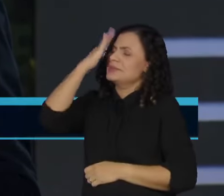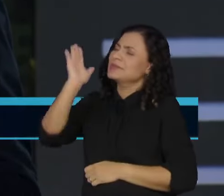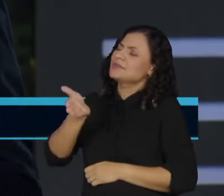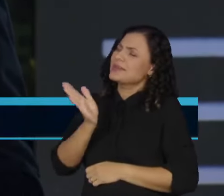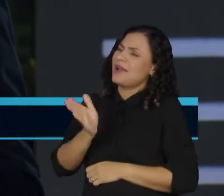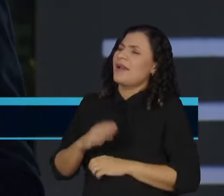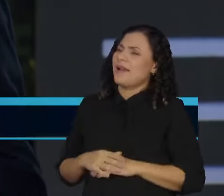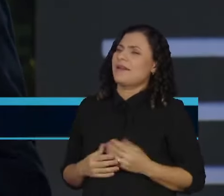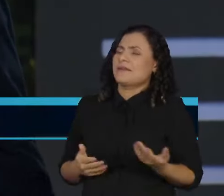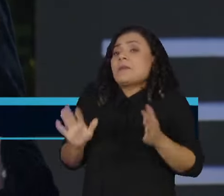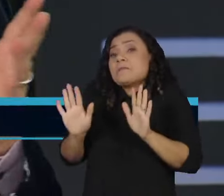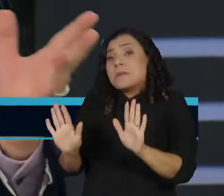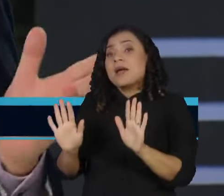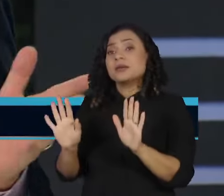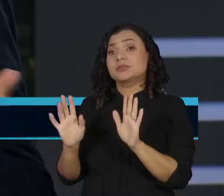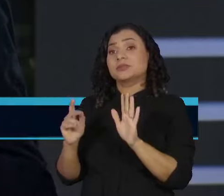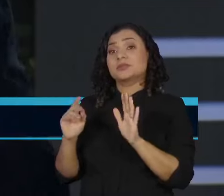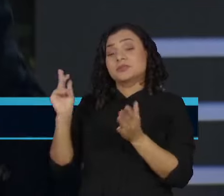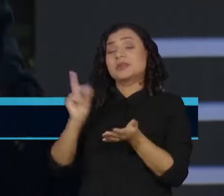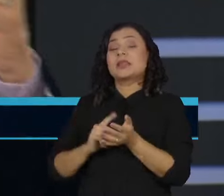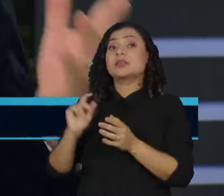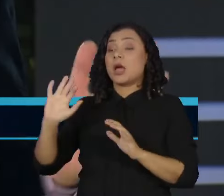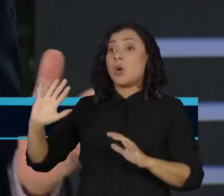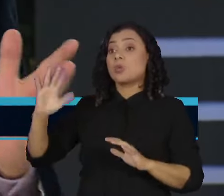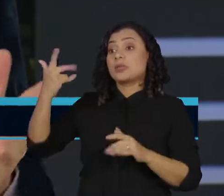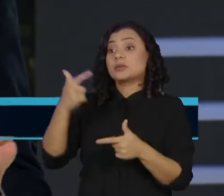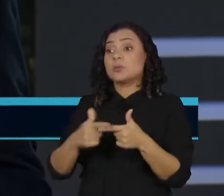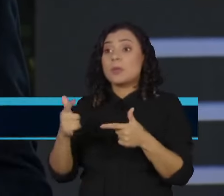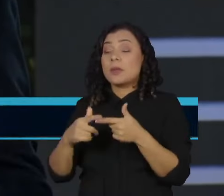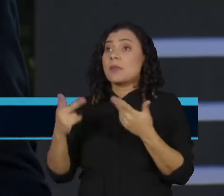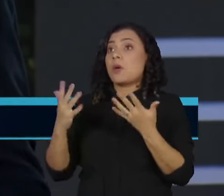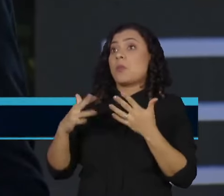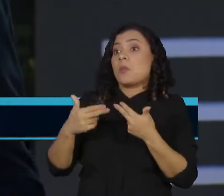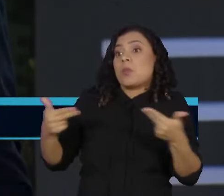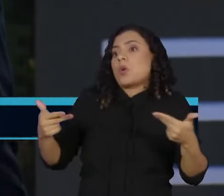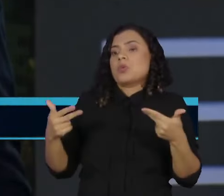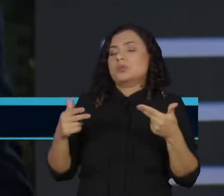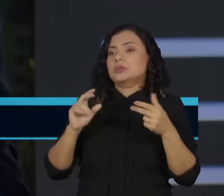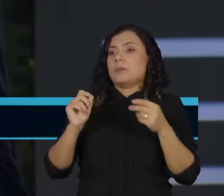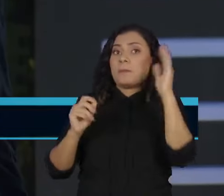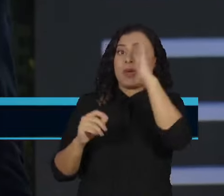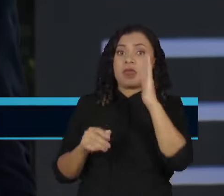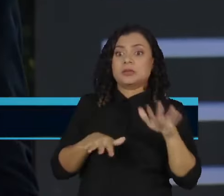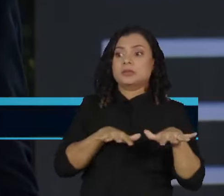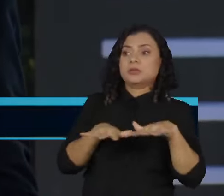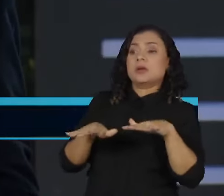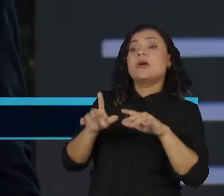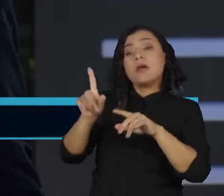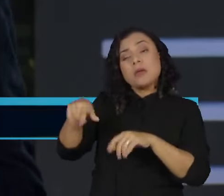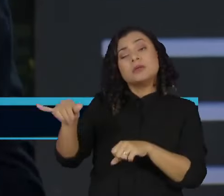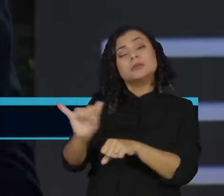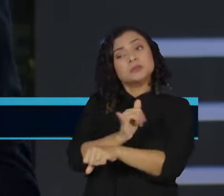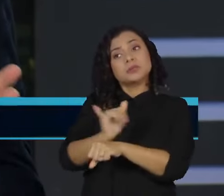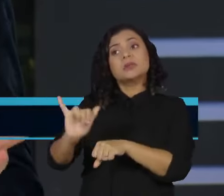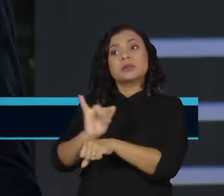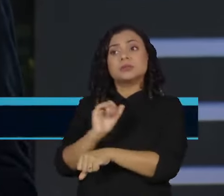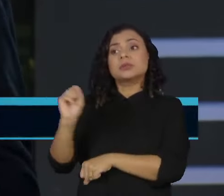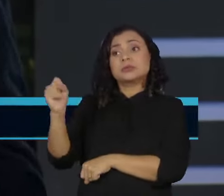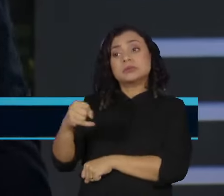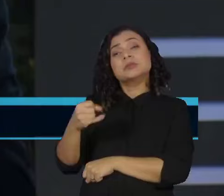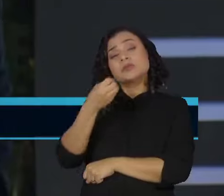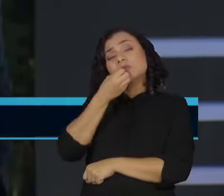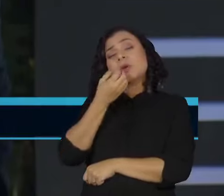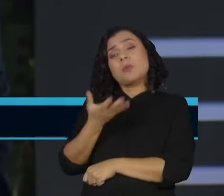se dá, né? Quando acontece uma grande crise que o Brasil está olhando e tal. Talvez, estrategicamente, tenha sido